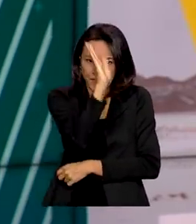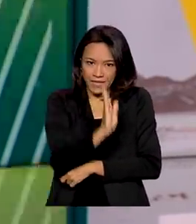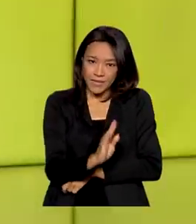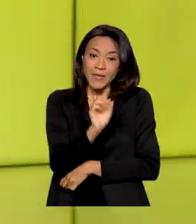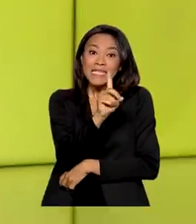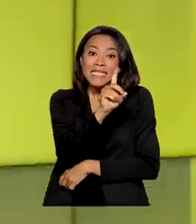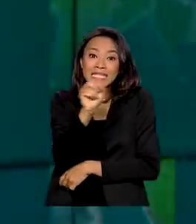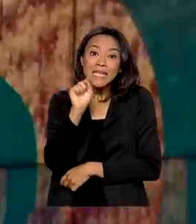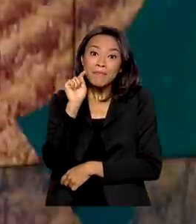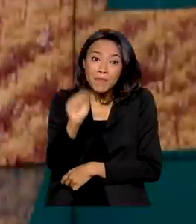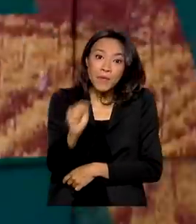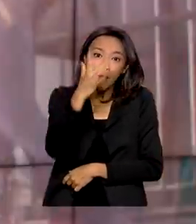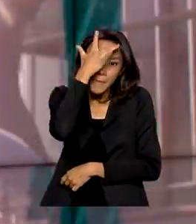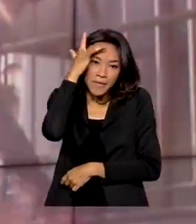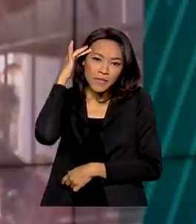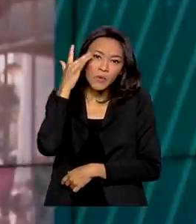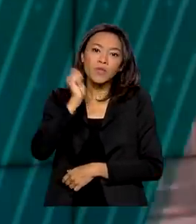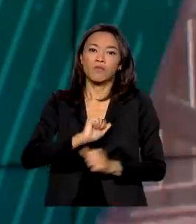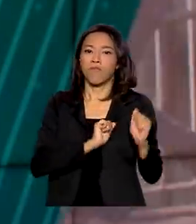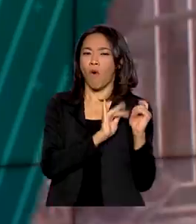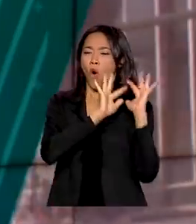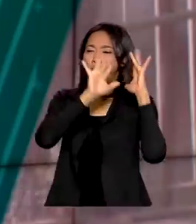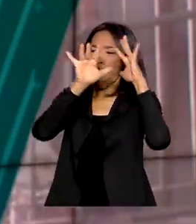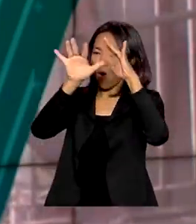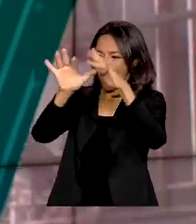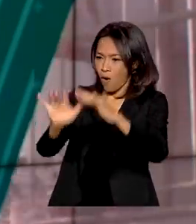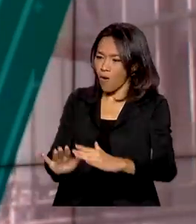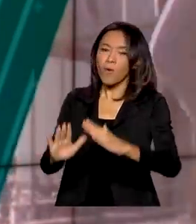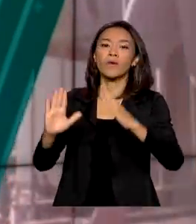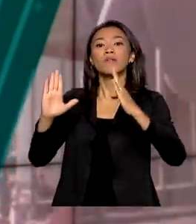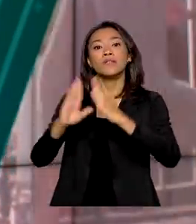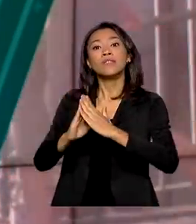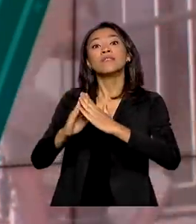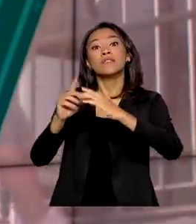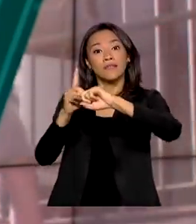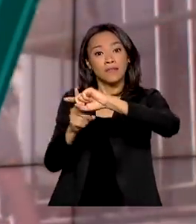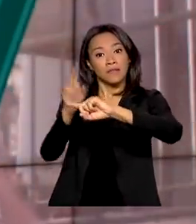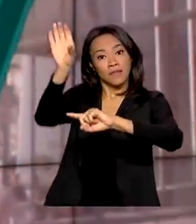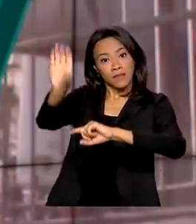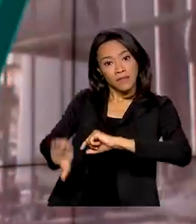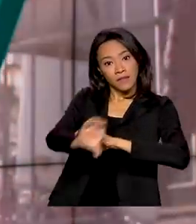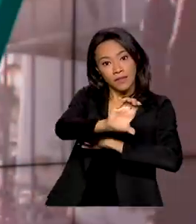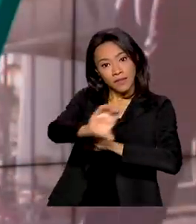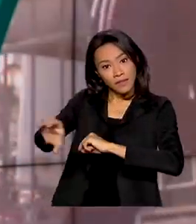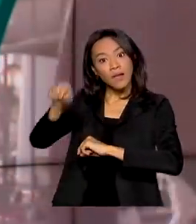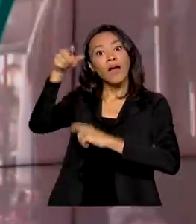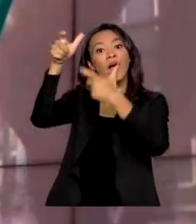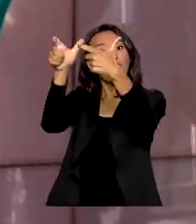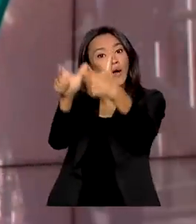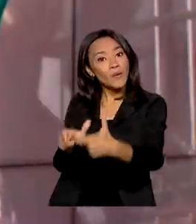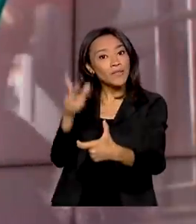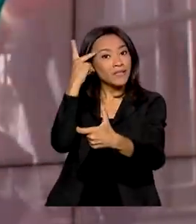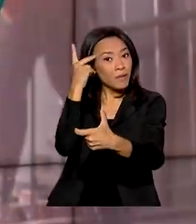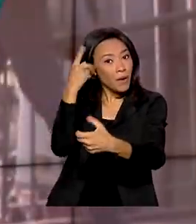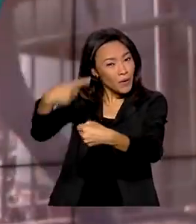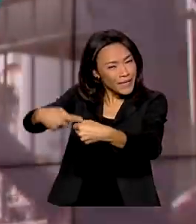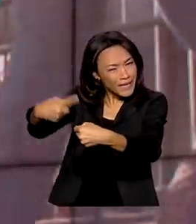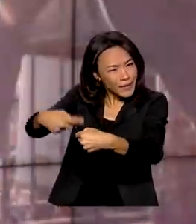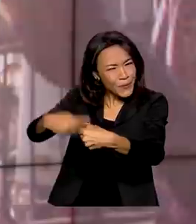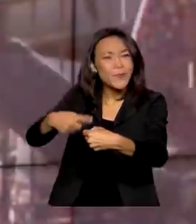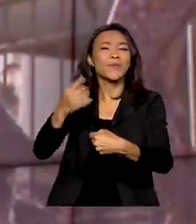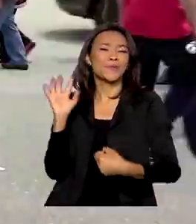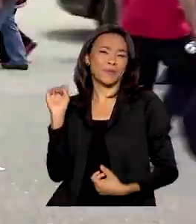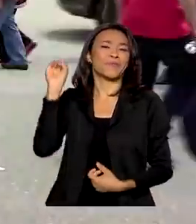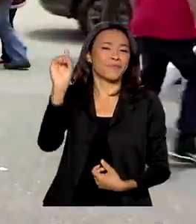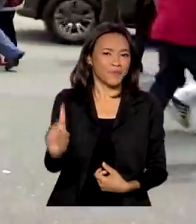mil fiéis foram ao Santuário Nacional de Nossa Senhora Aparecida, no interior de São Paulo. O presidente Jair Bolsonaro participou de uma das